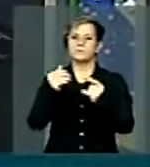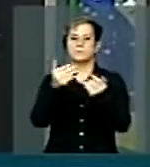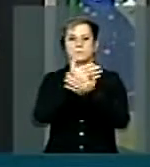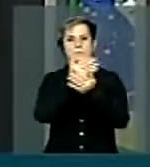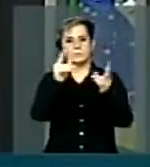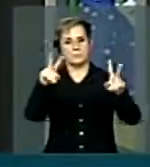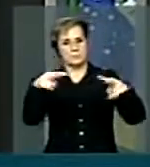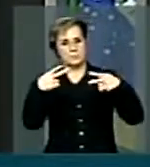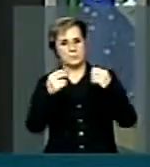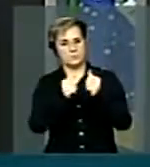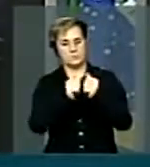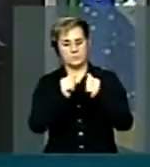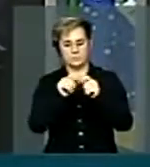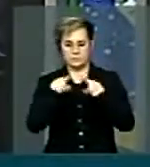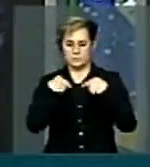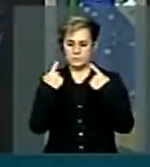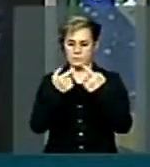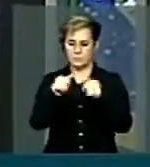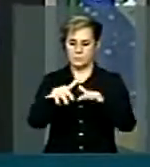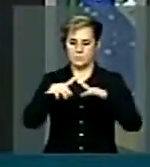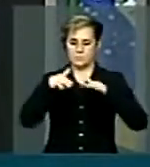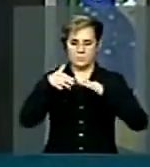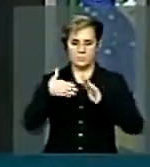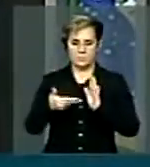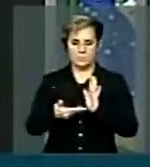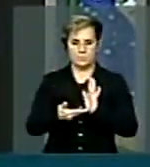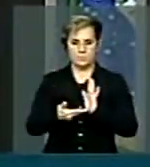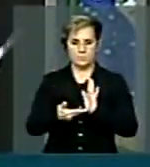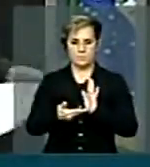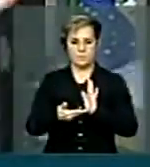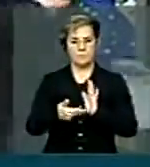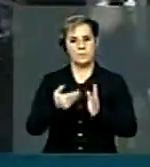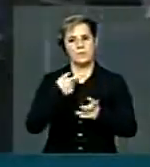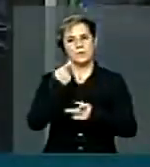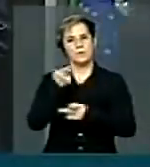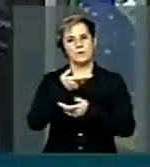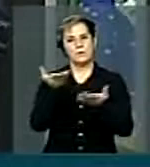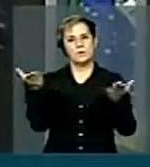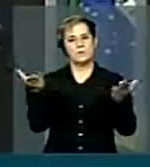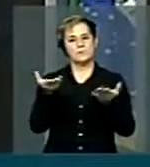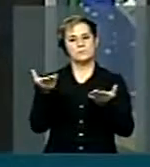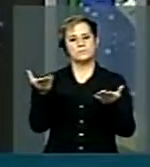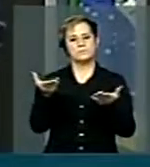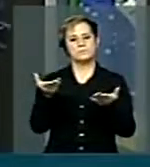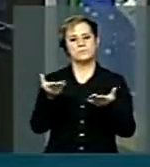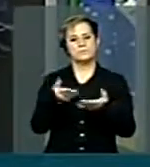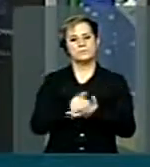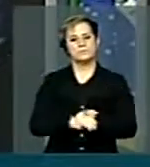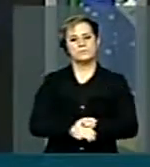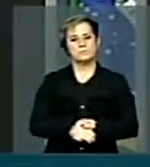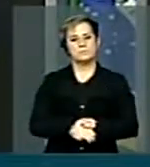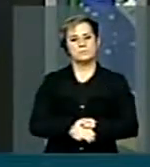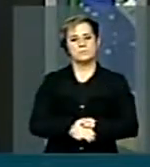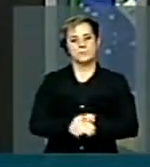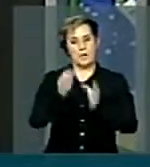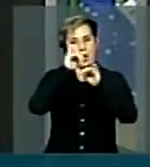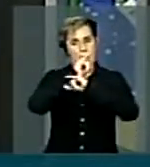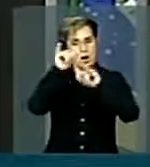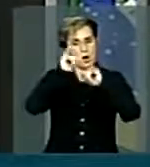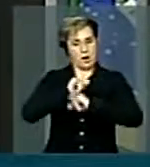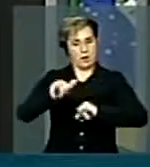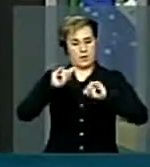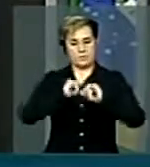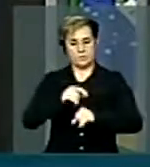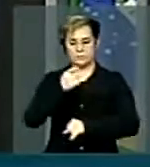acompanham esta sessão. Pois eu queria abordar nesse pronunciamento as declarações